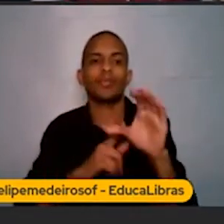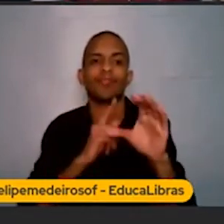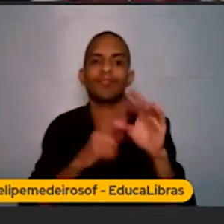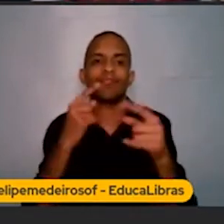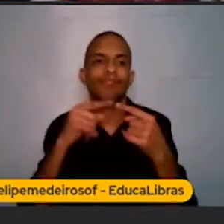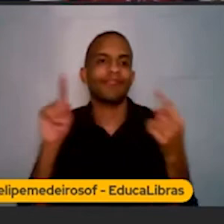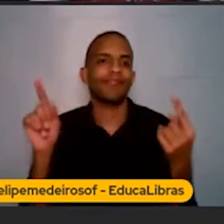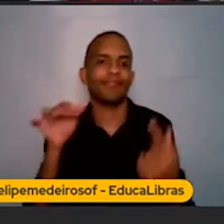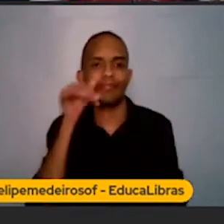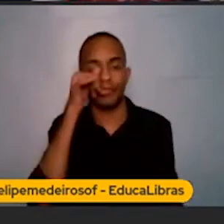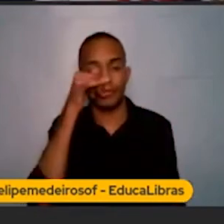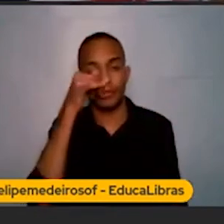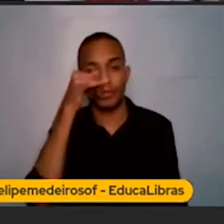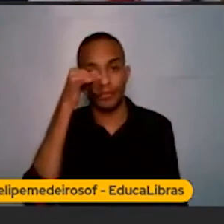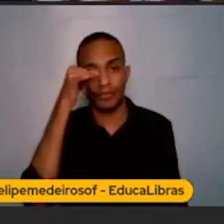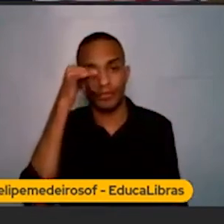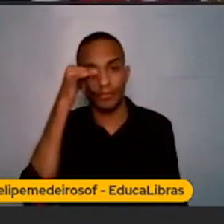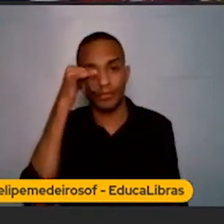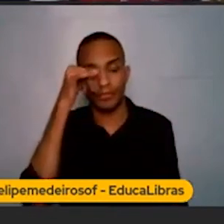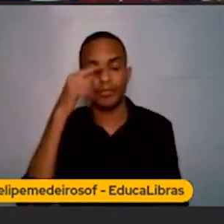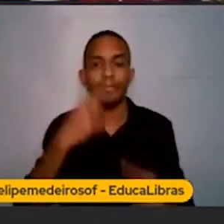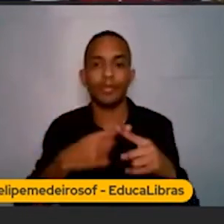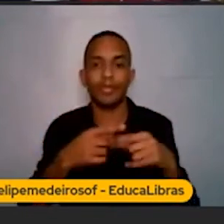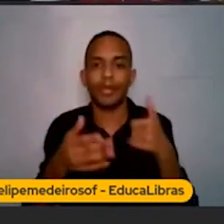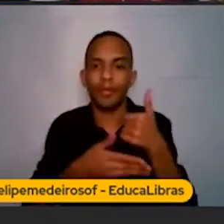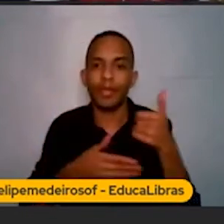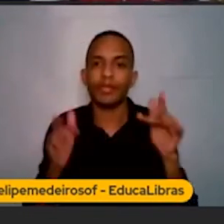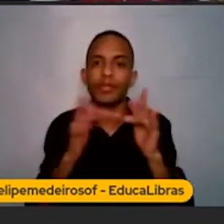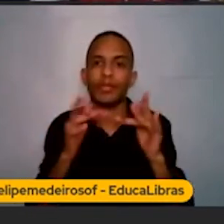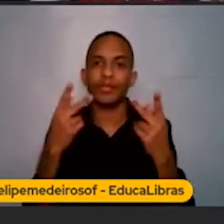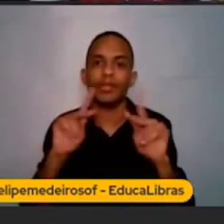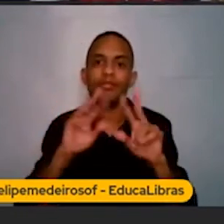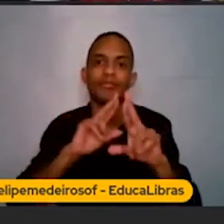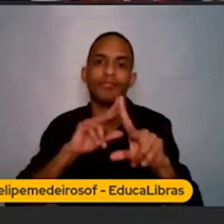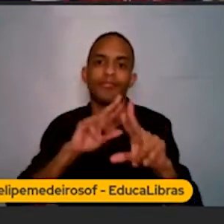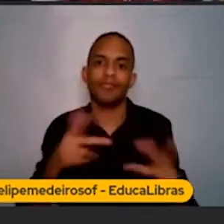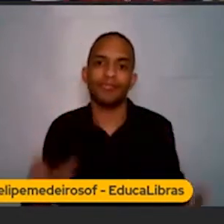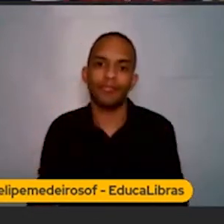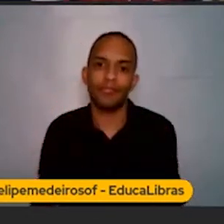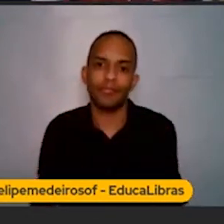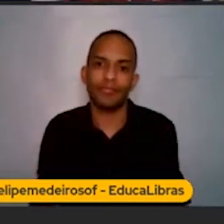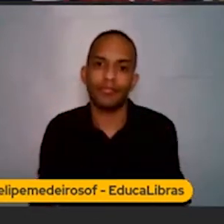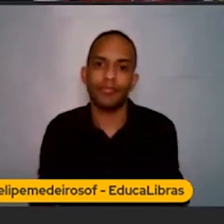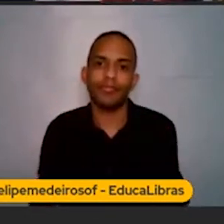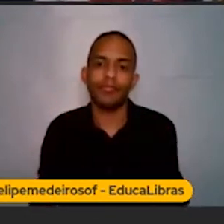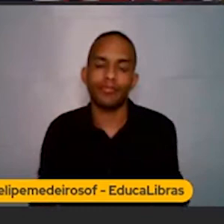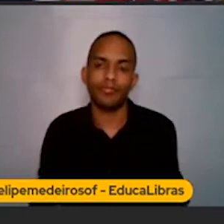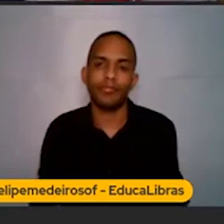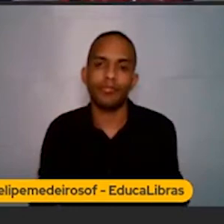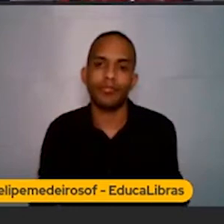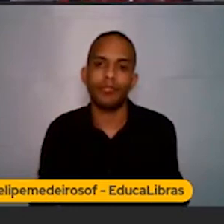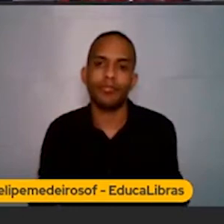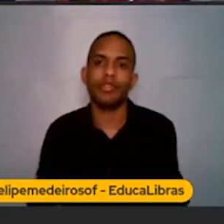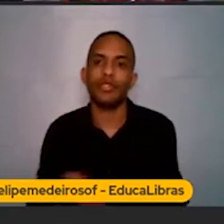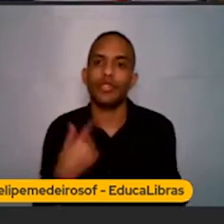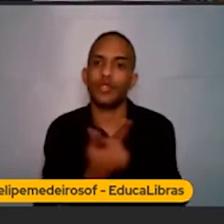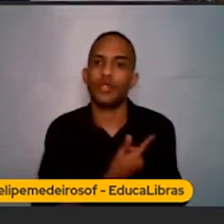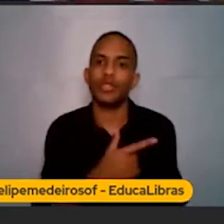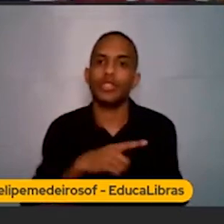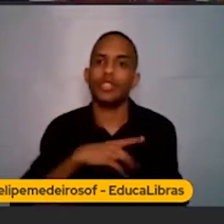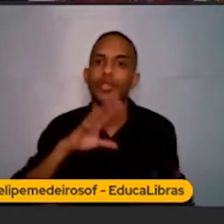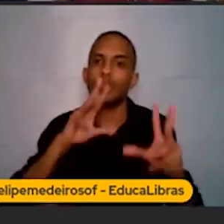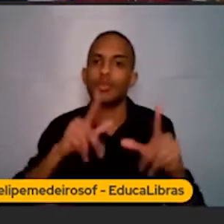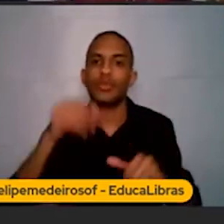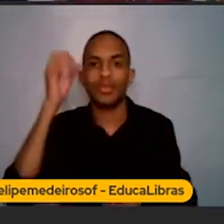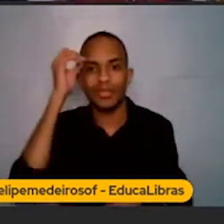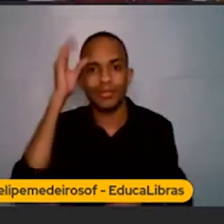certo. Por quê? Porque a base de contatos deles é diferente. Então, é muito isso. A gente tem todo o conhecimento